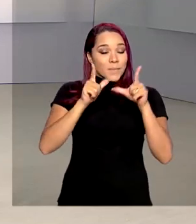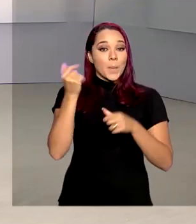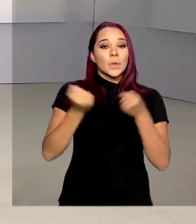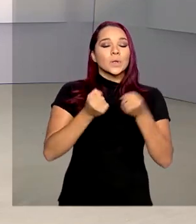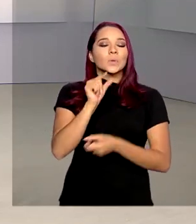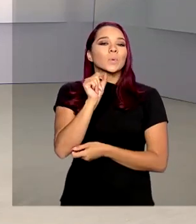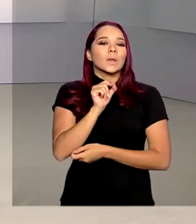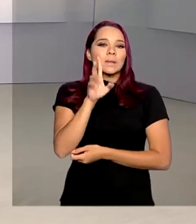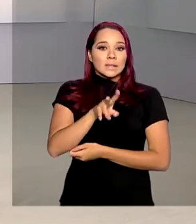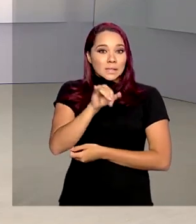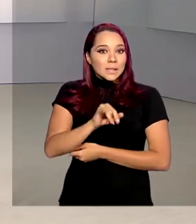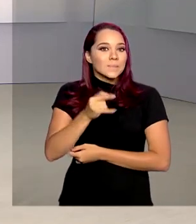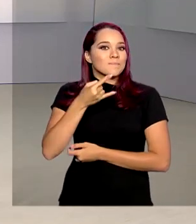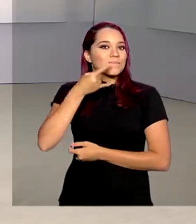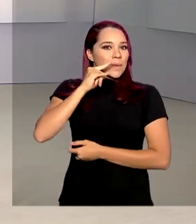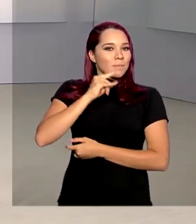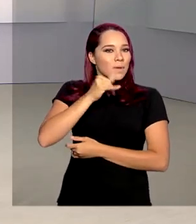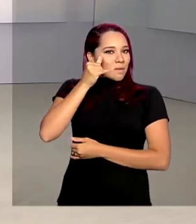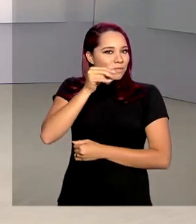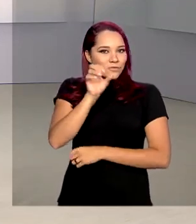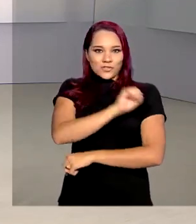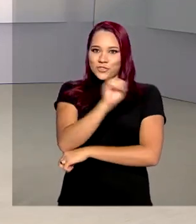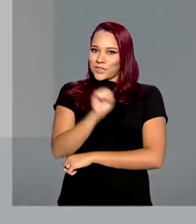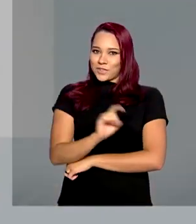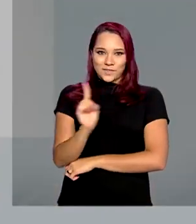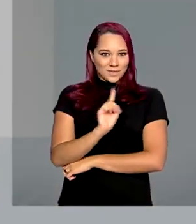país é se beber, não dirija.